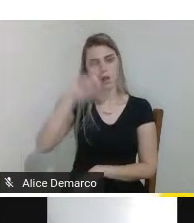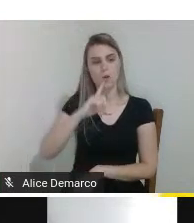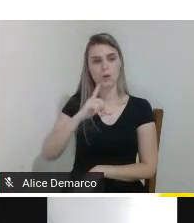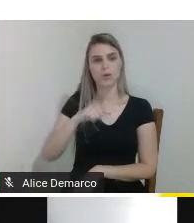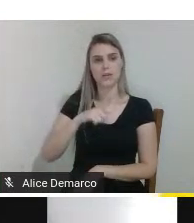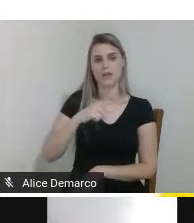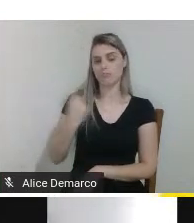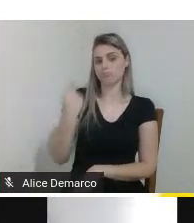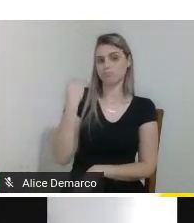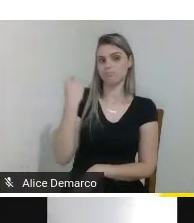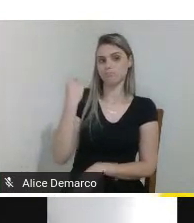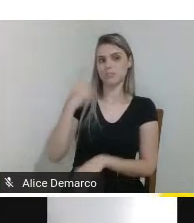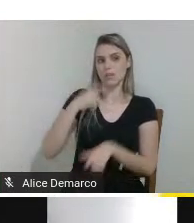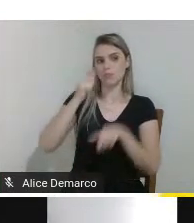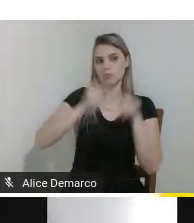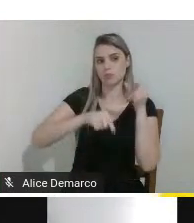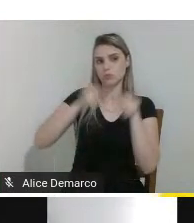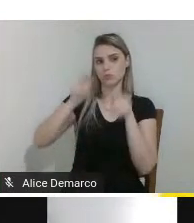listrado